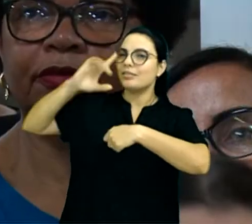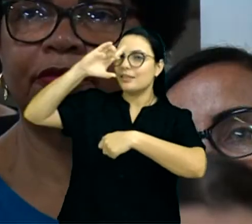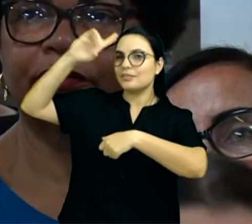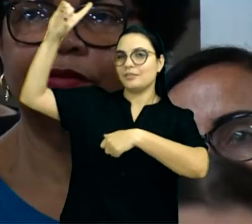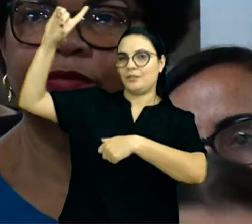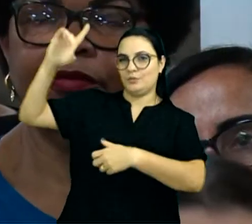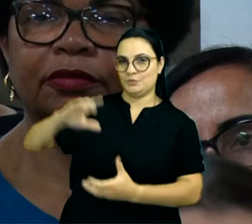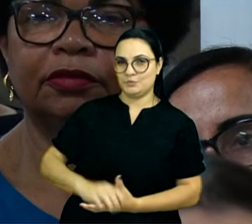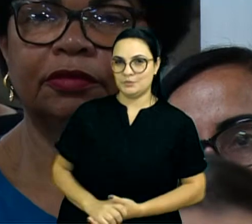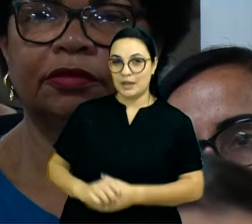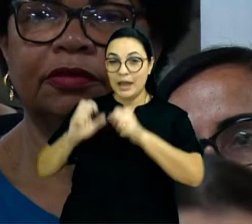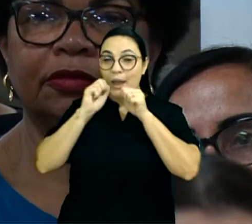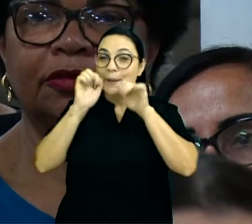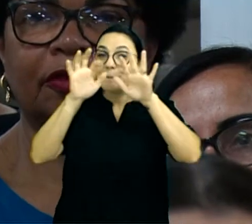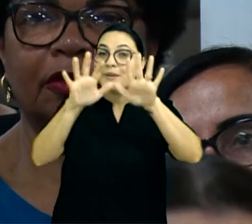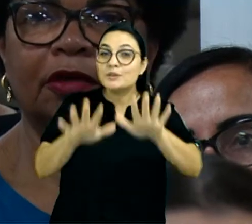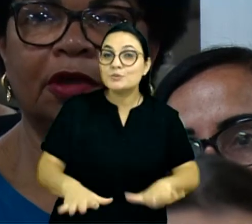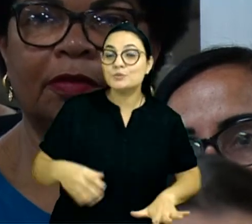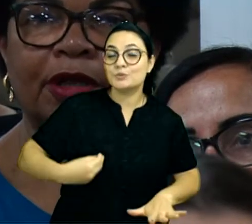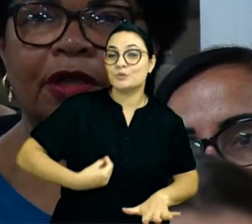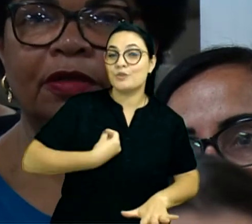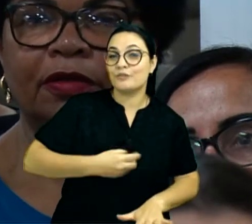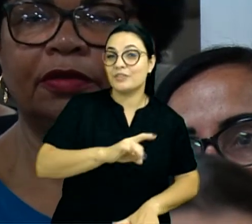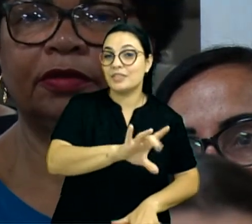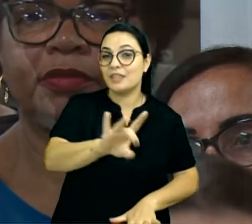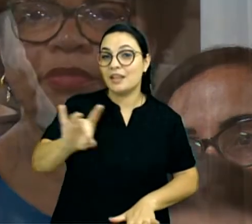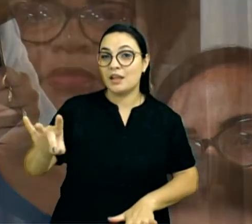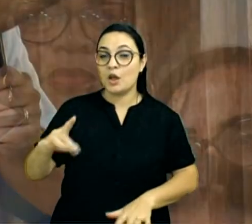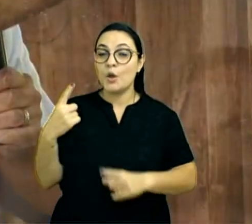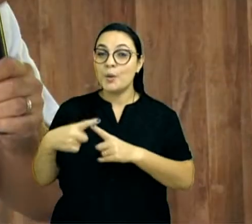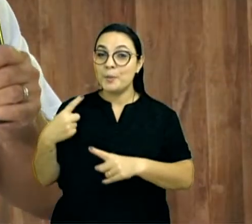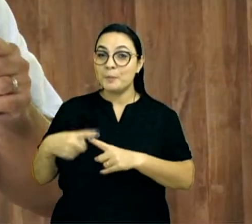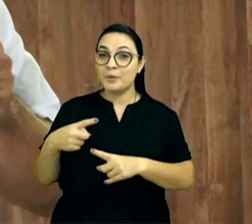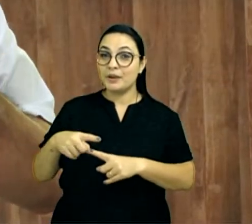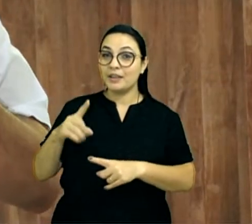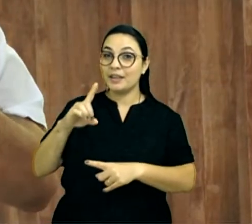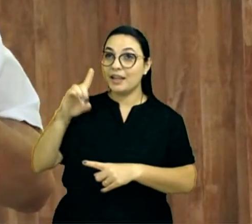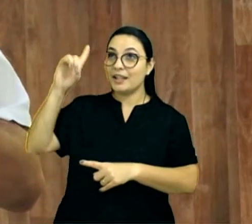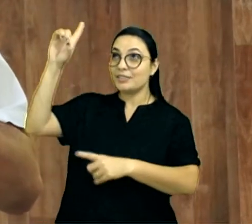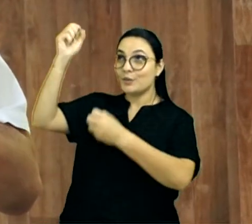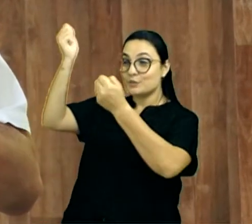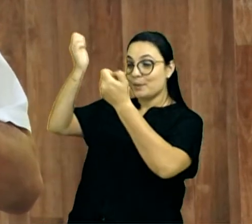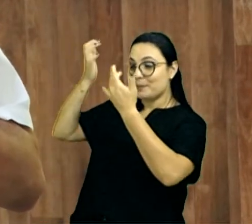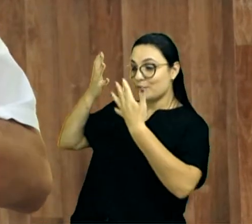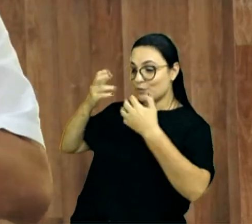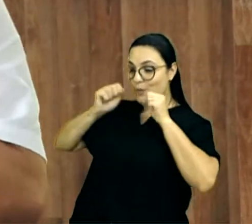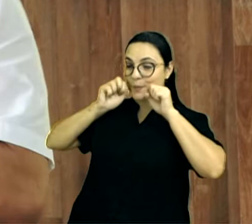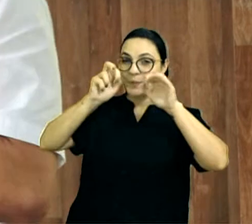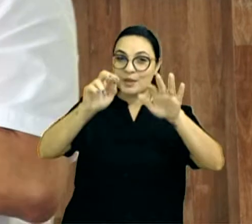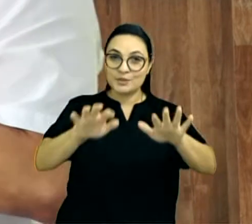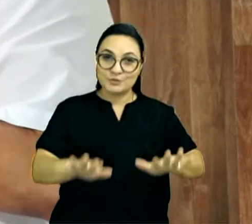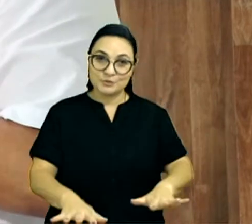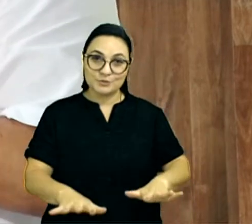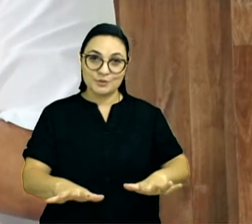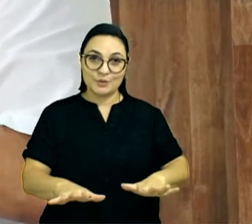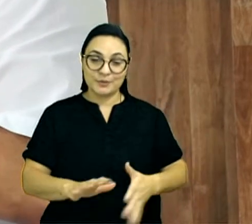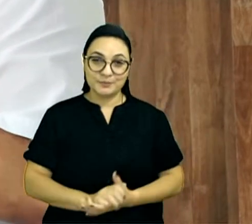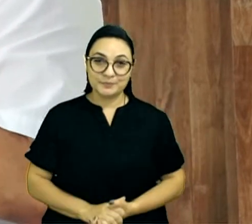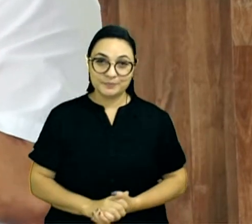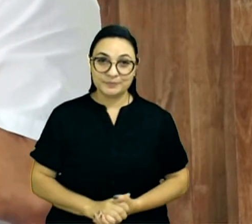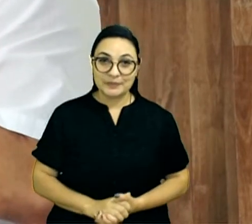servo, é abençoar, porque quando nós somos, nós abençoamos, nós somos abençoados, ser servo,